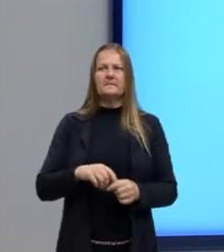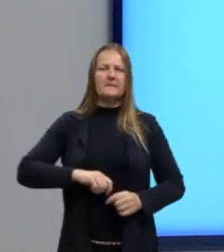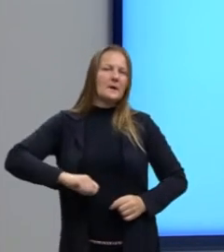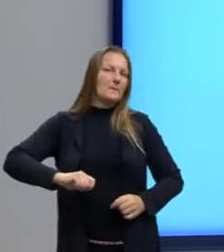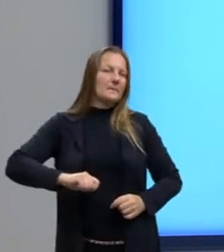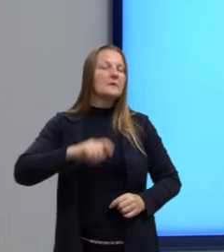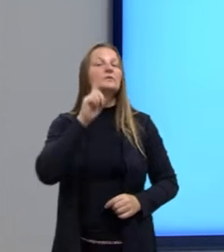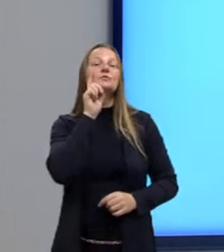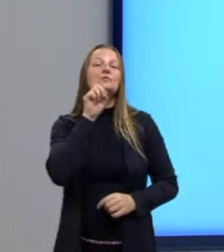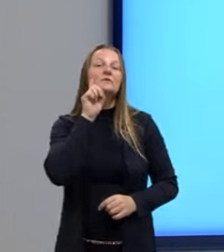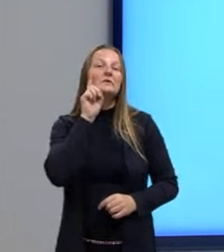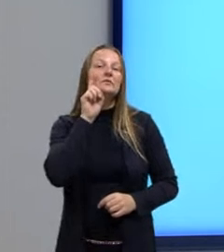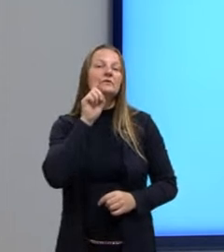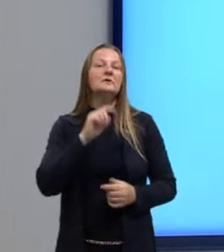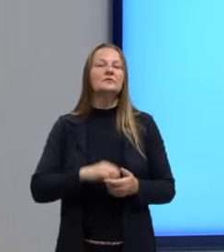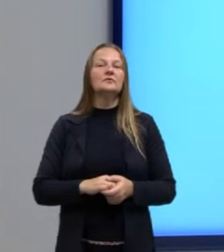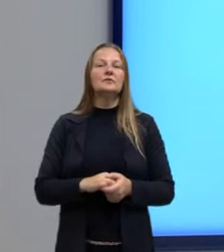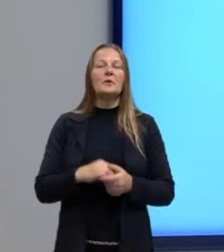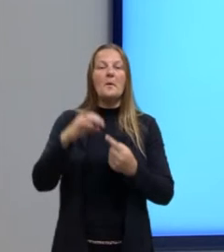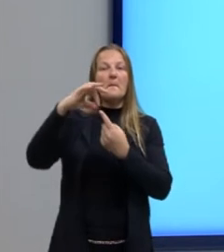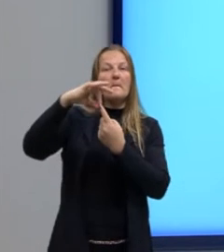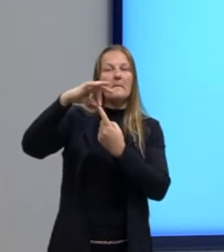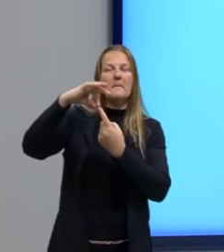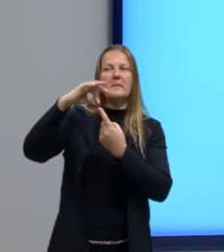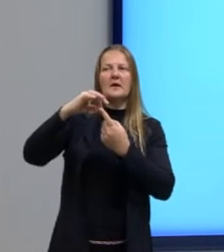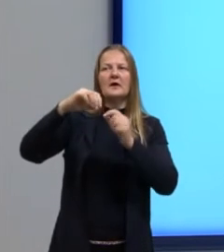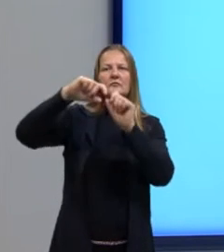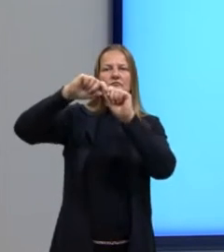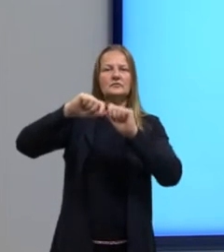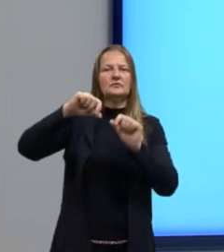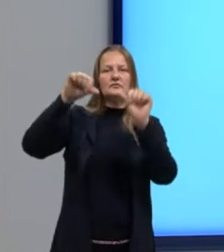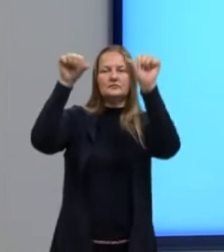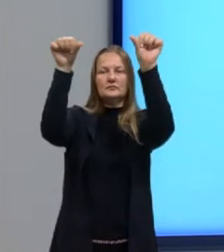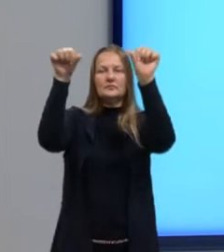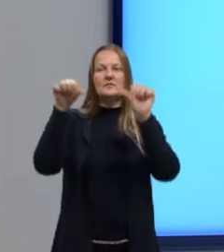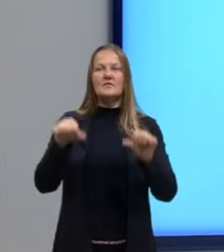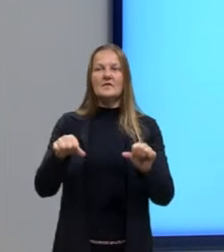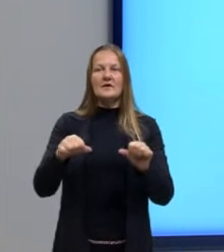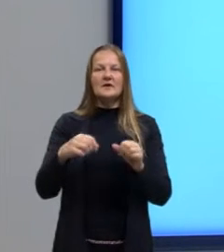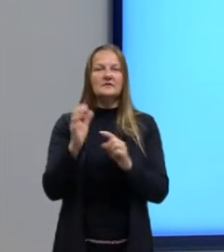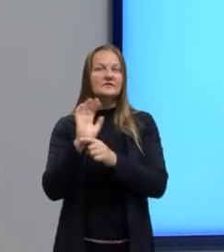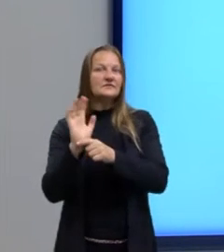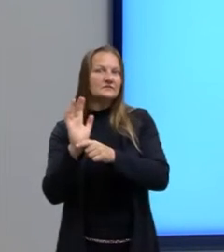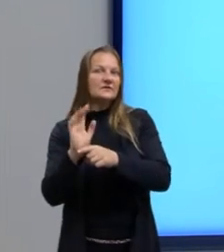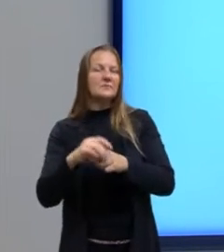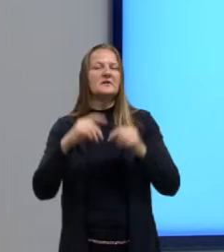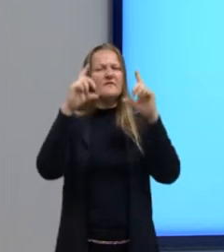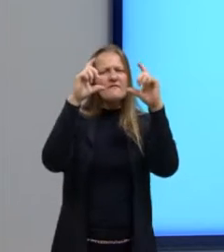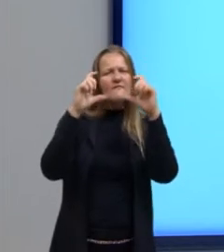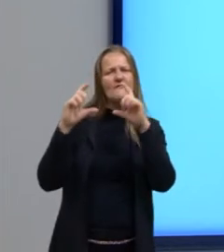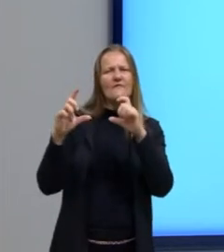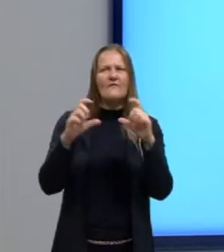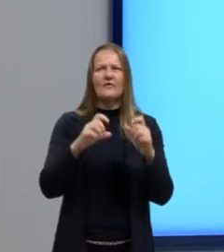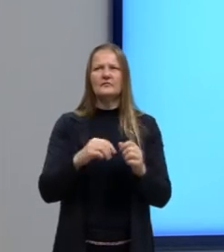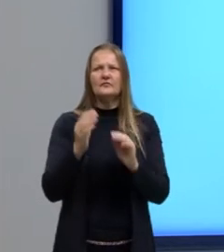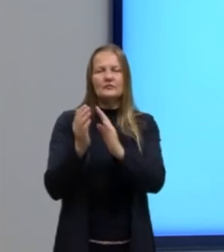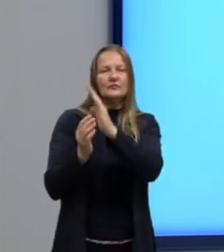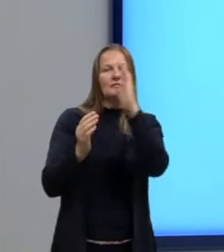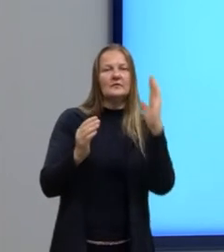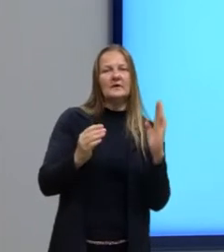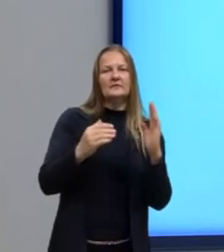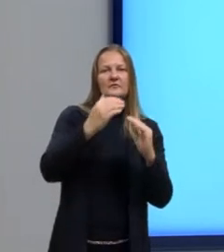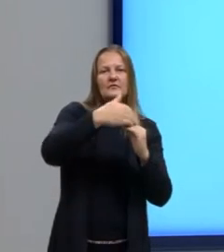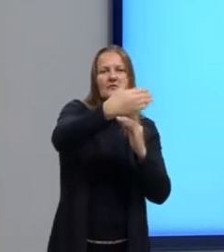nos Estados Unidos, tu tens cartazes de cinema, tu tens a fotografia, tu tens do lado de